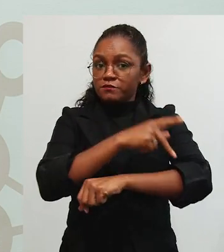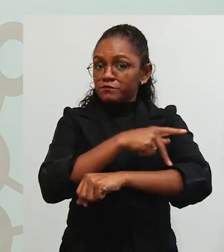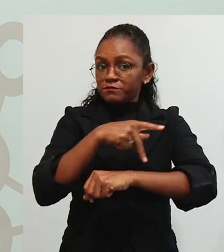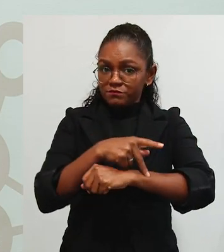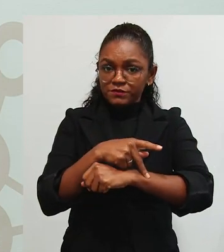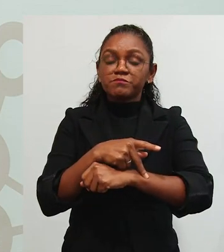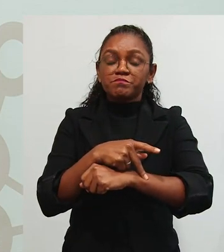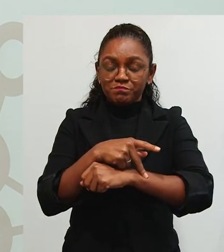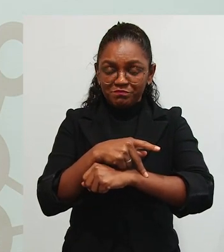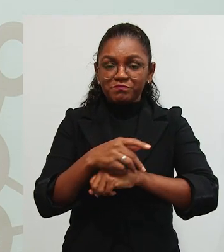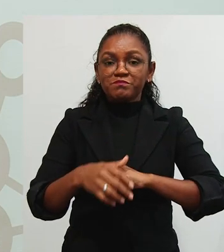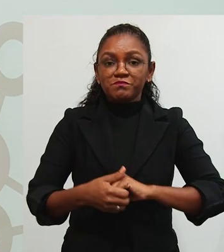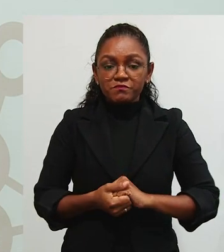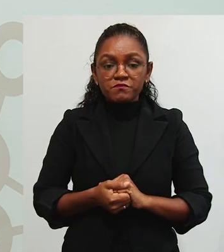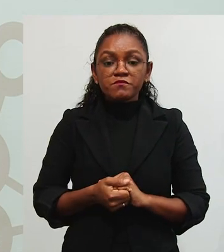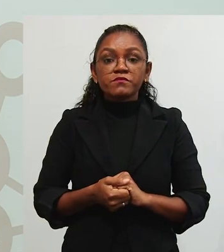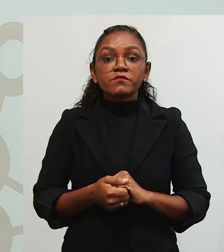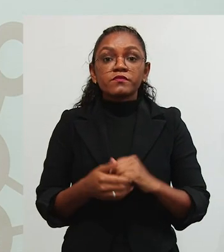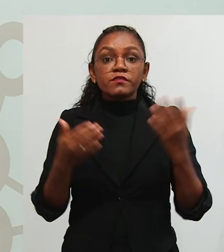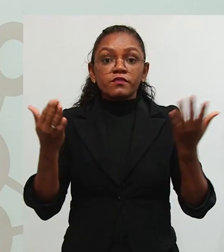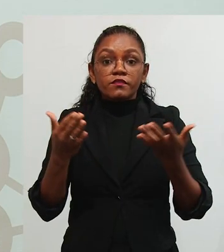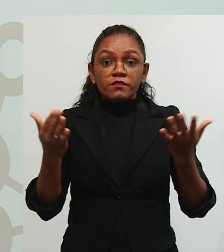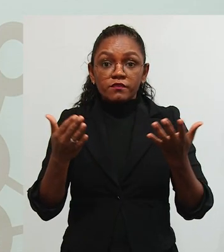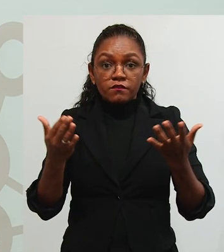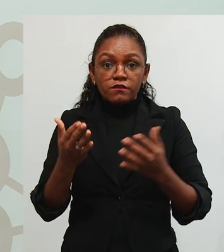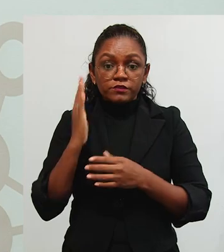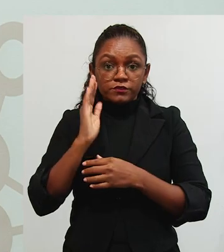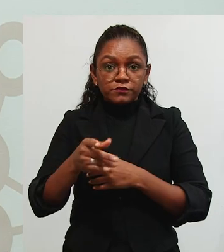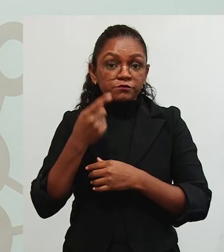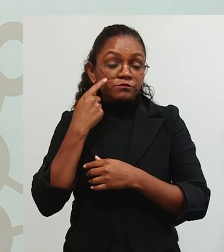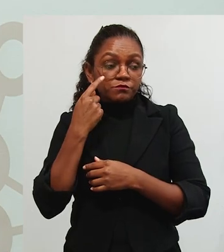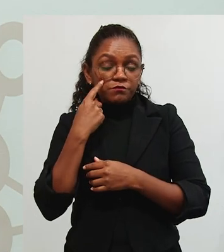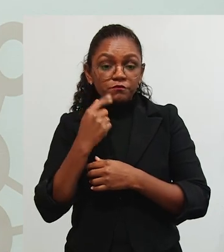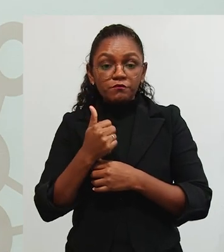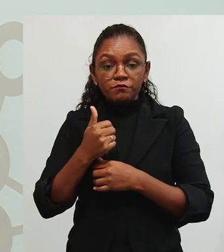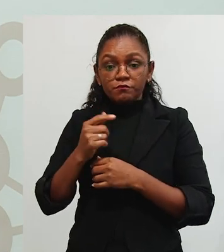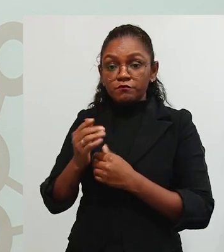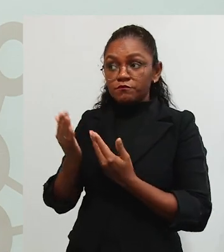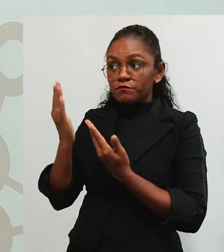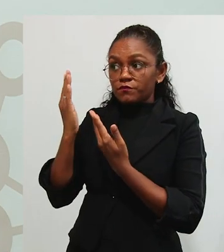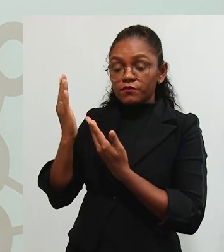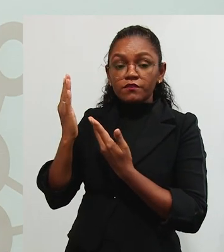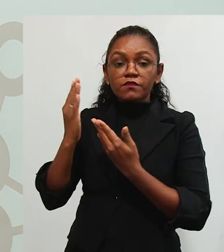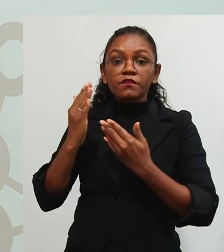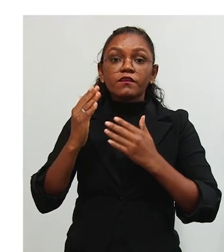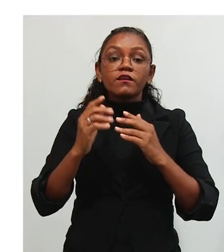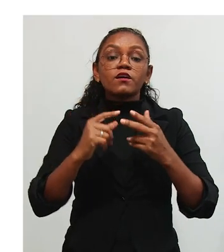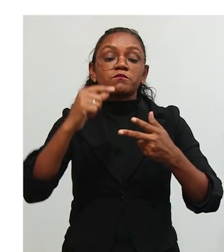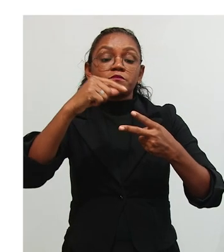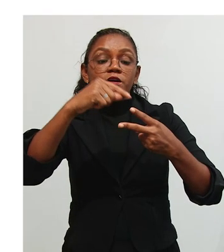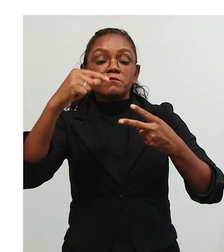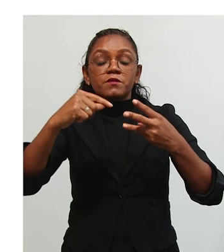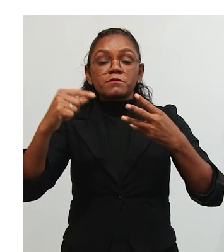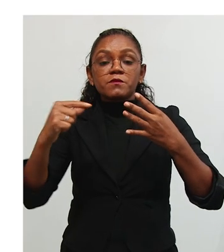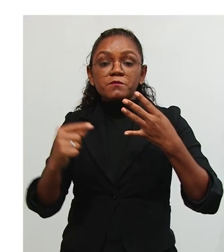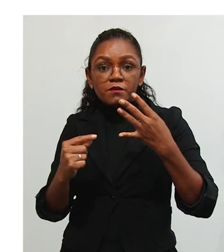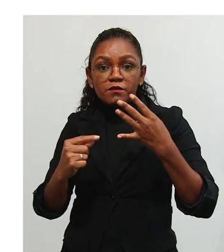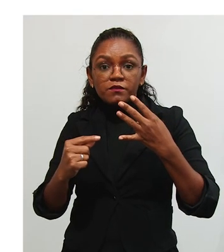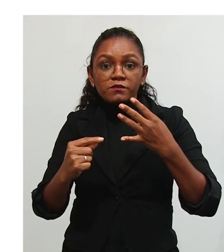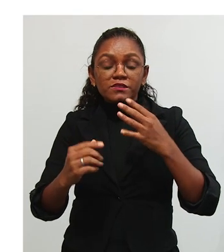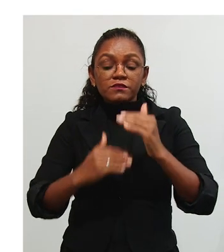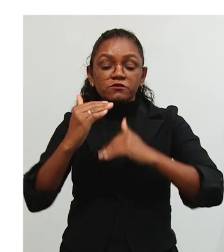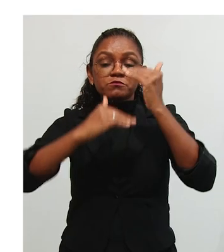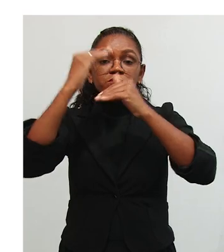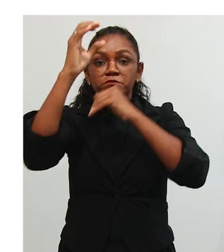dentro da nossa área, que é a pedagogia. E aí, vamos entrar agora diretamente, né, professora? Nas concepções do